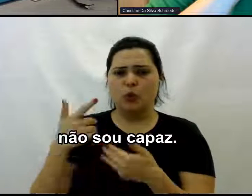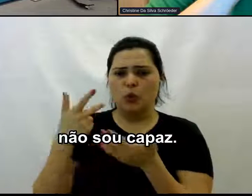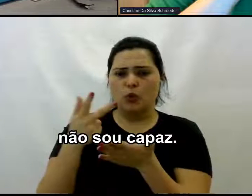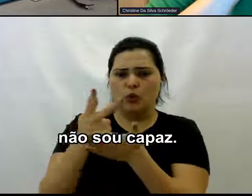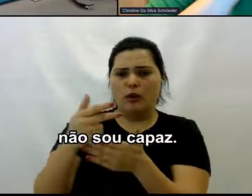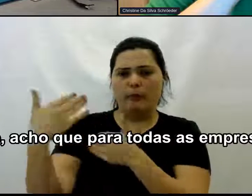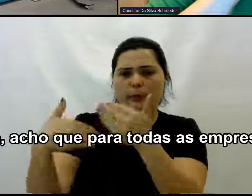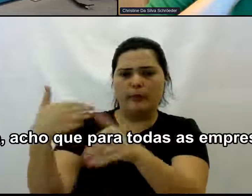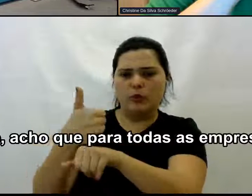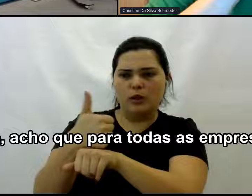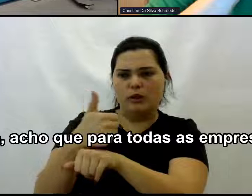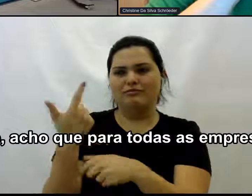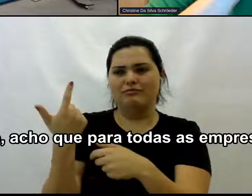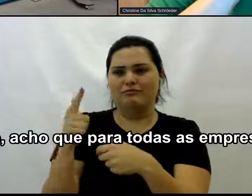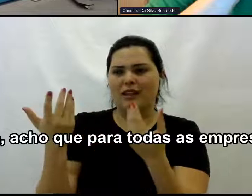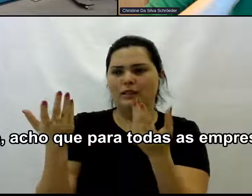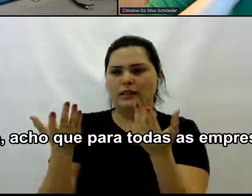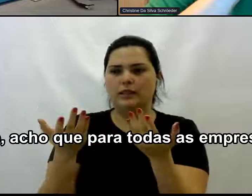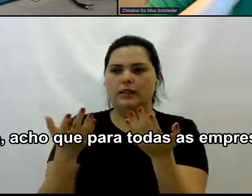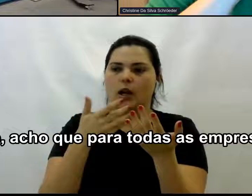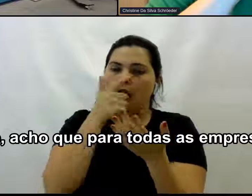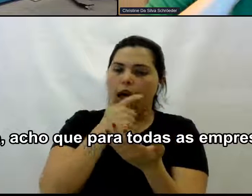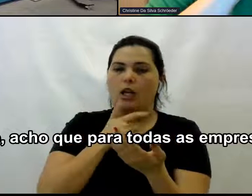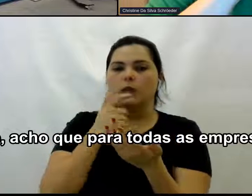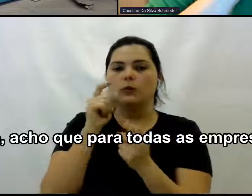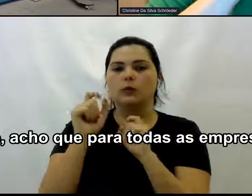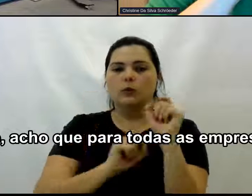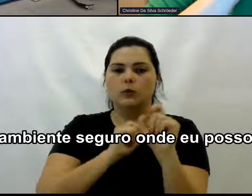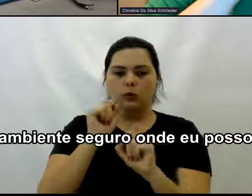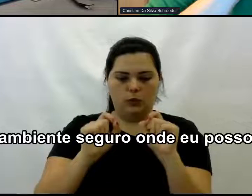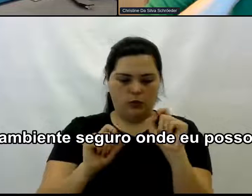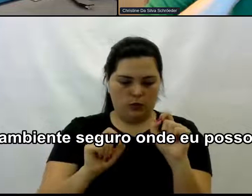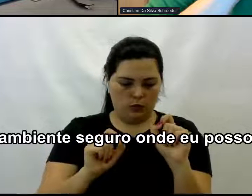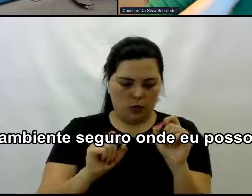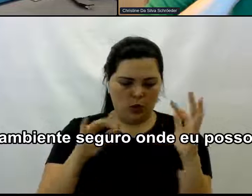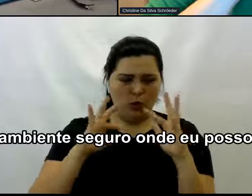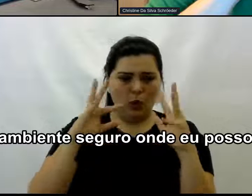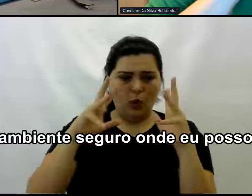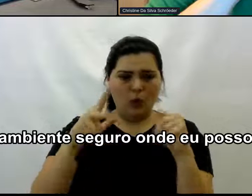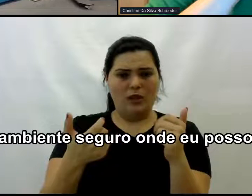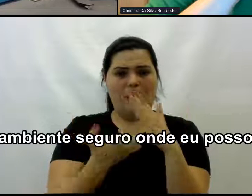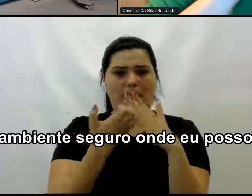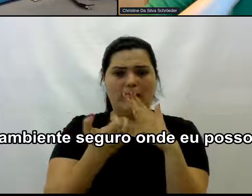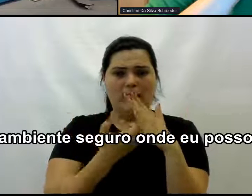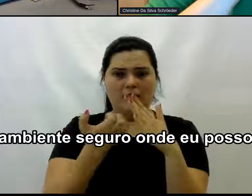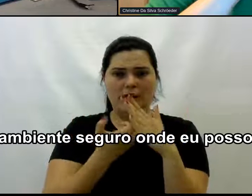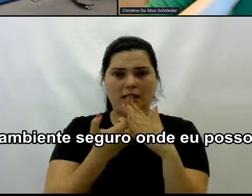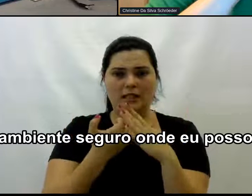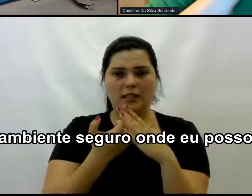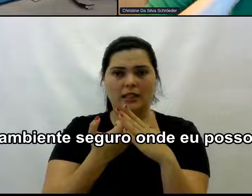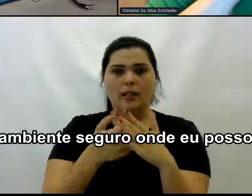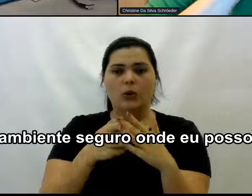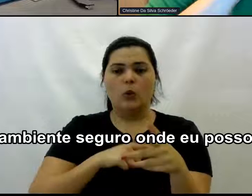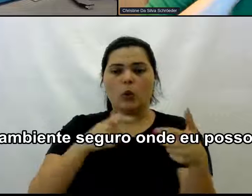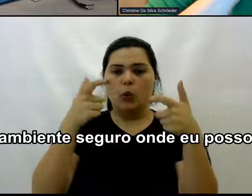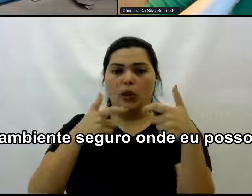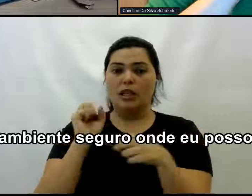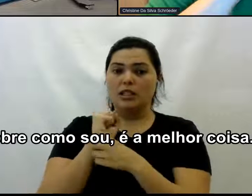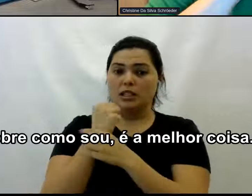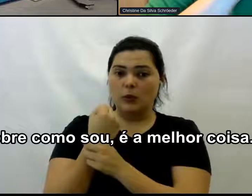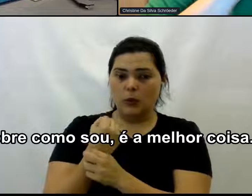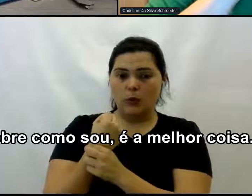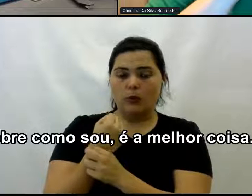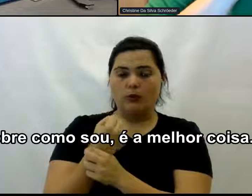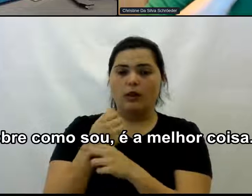carreira Não sou capaz Então acho que Para todas as empresas Acho que ter Um ambiente seguro Onde eu